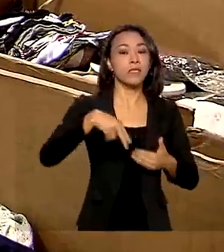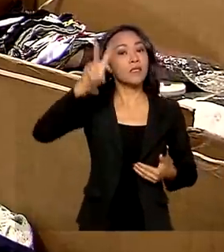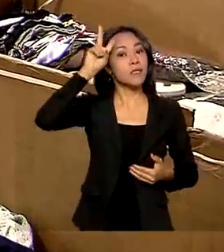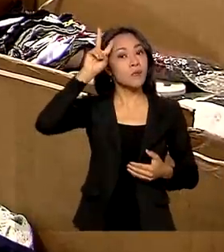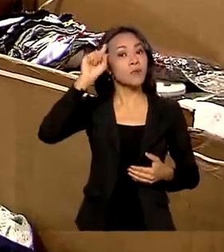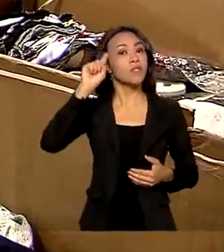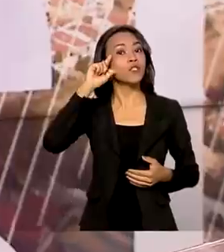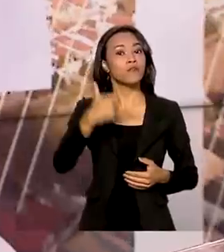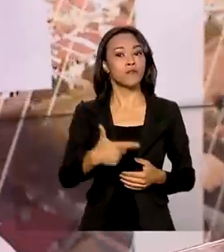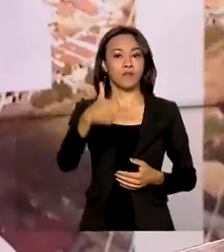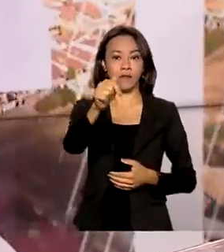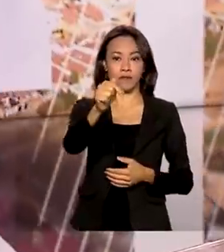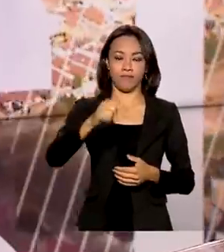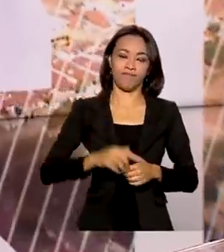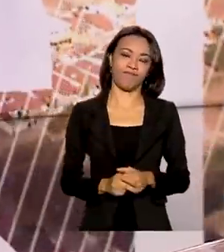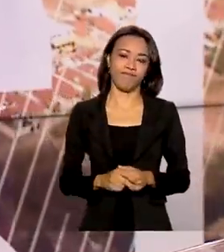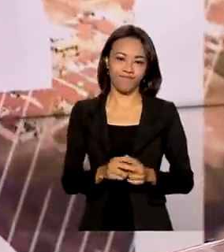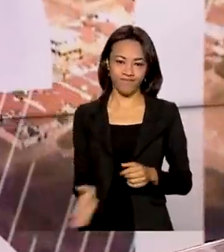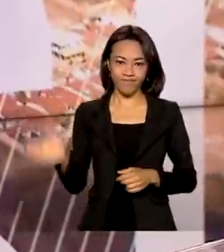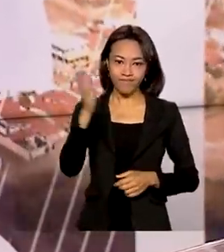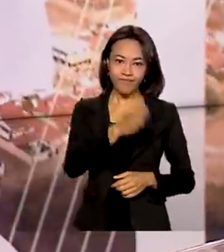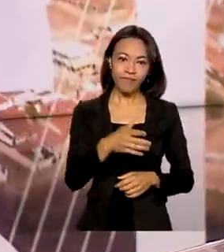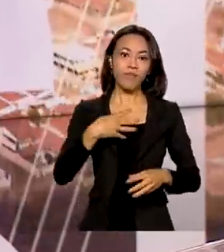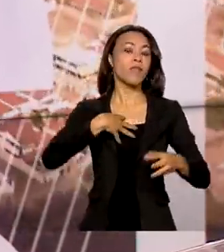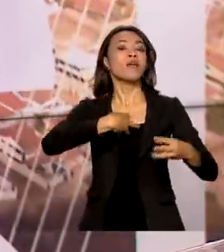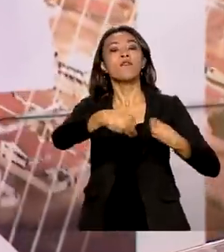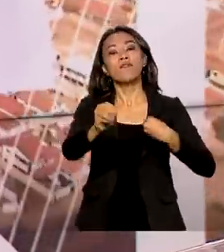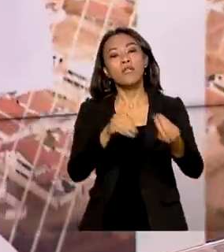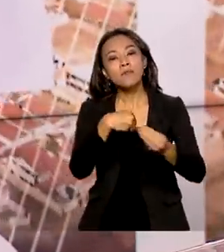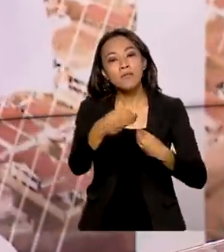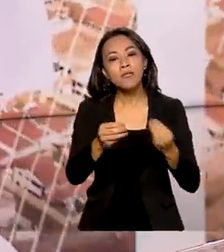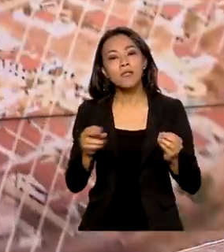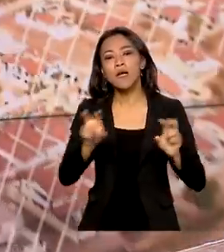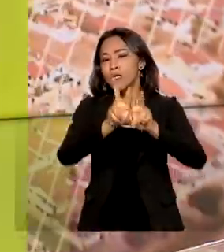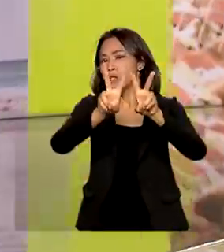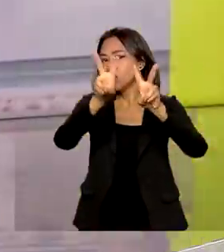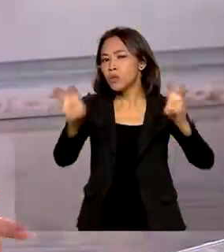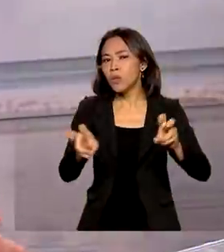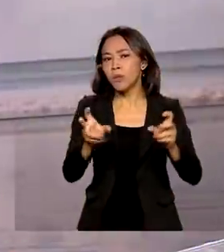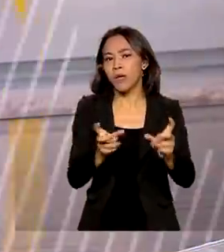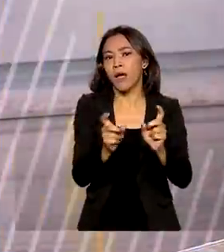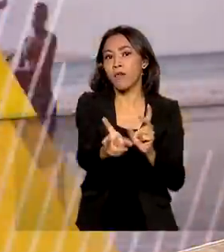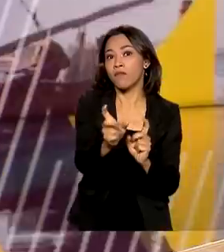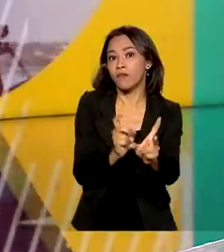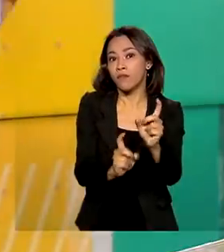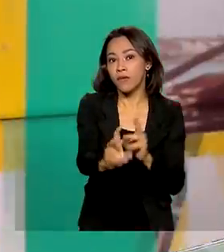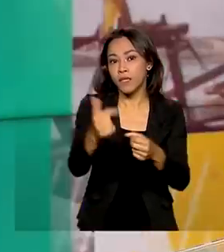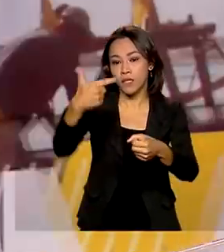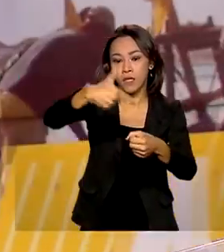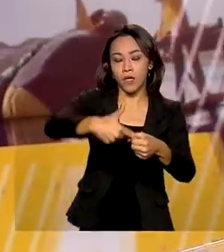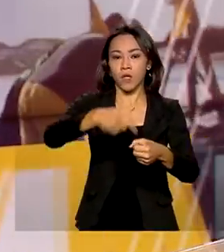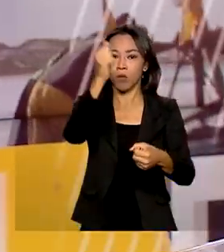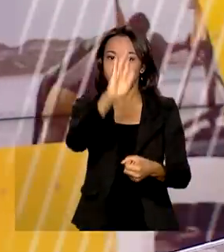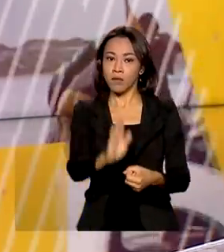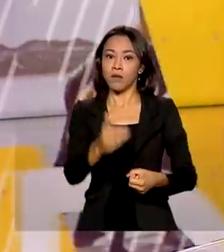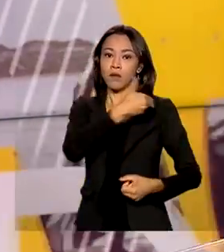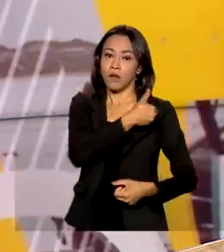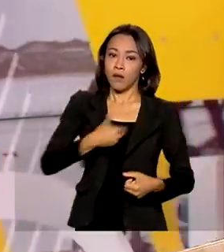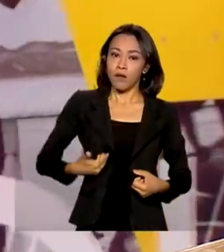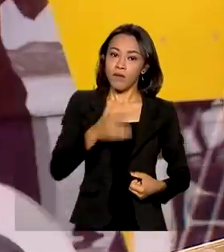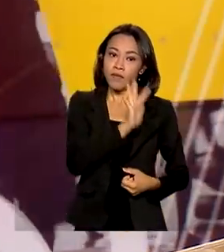27. Para flexibilizar e simplificar a comercialização de combustíveis no país, o governo federal